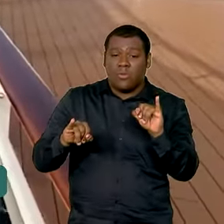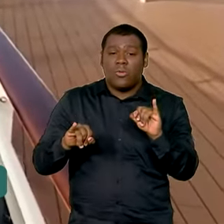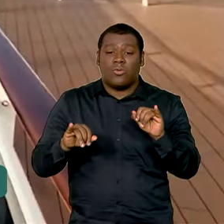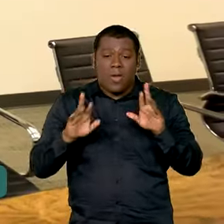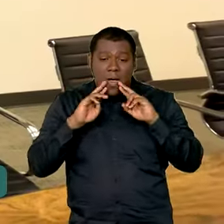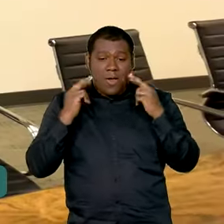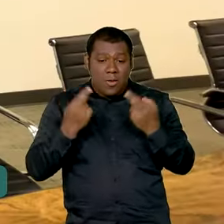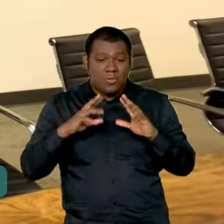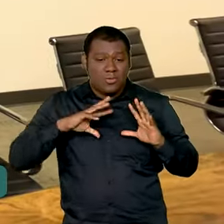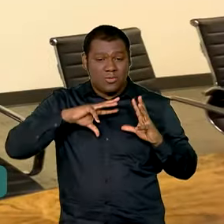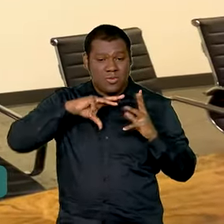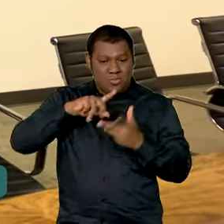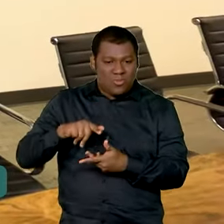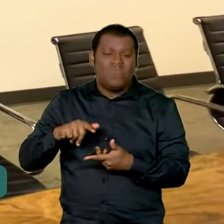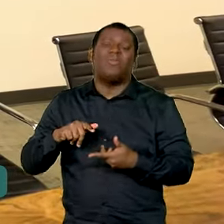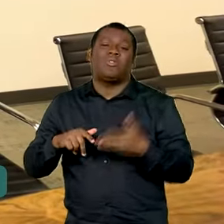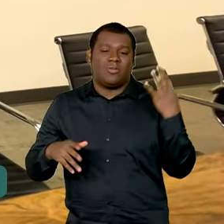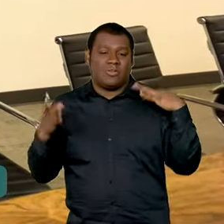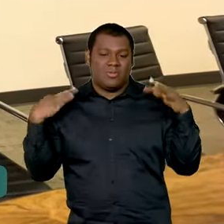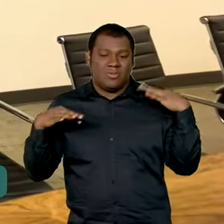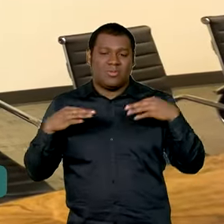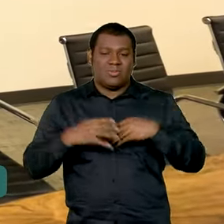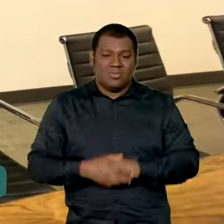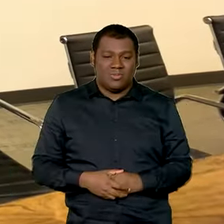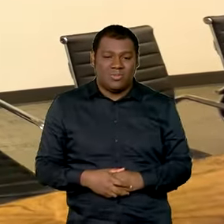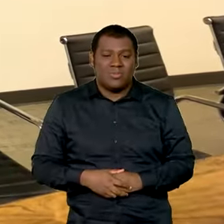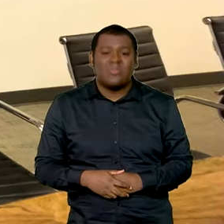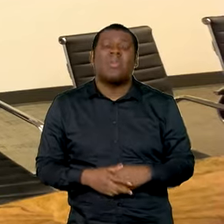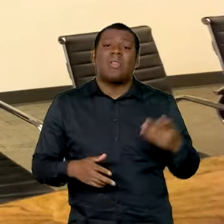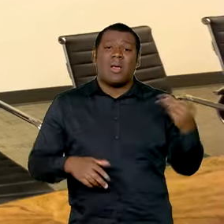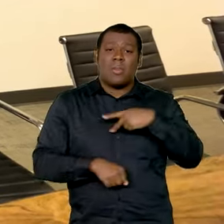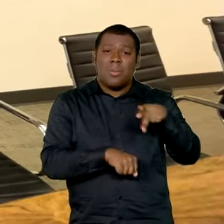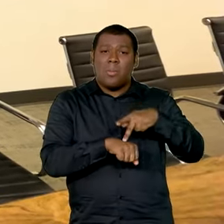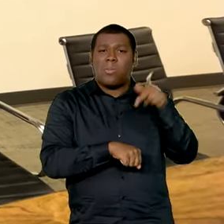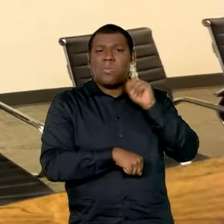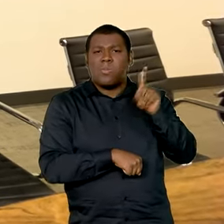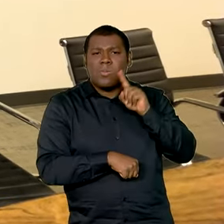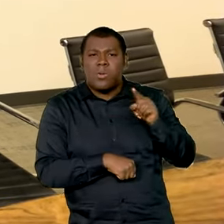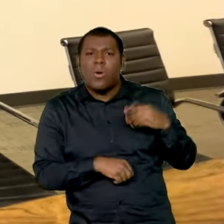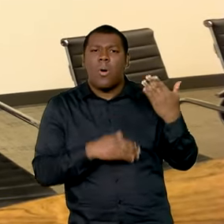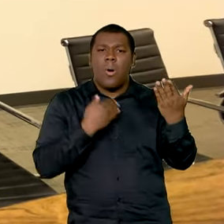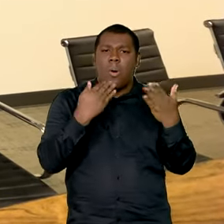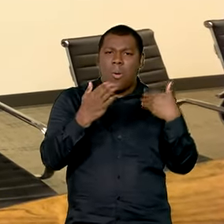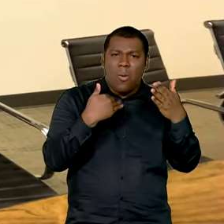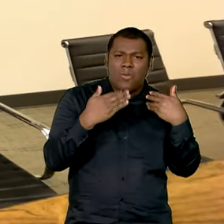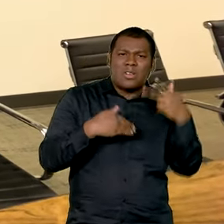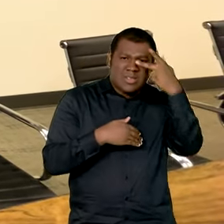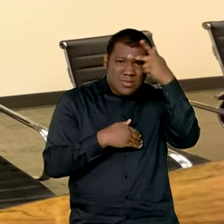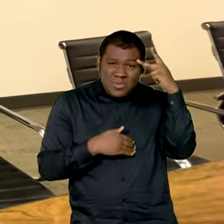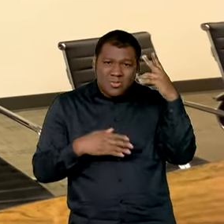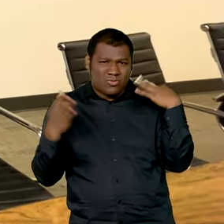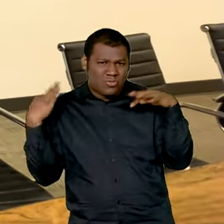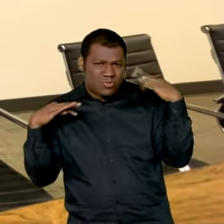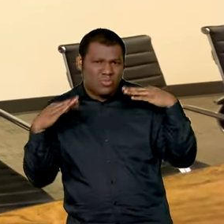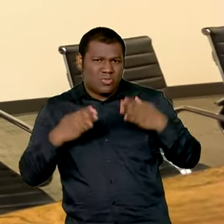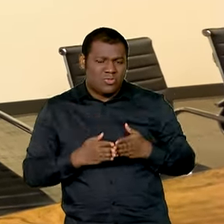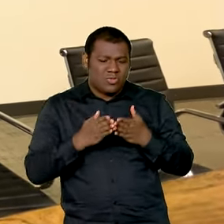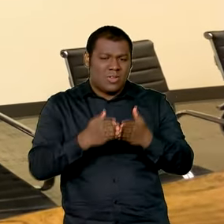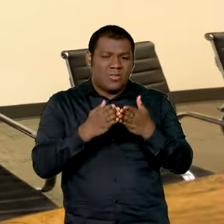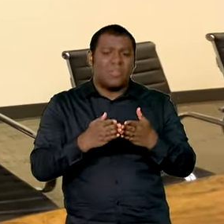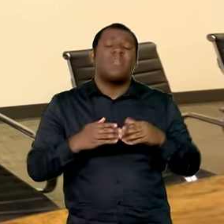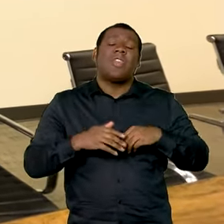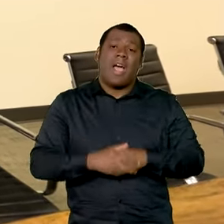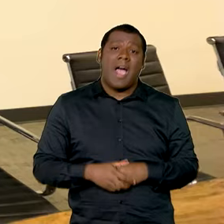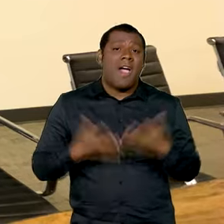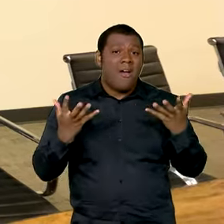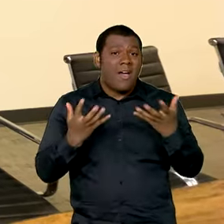segmento Nós estivemos participando conversando com armadores proprietários de navios a fim de fomentar o número de